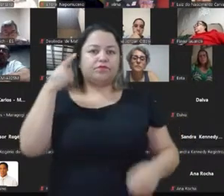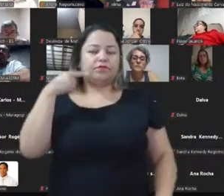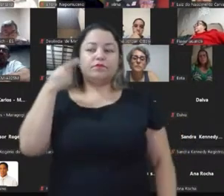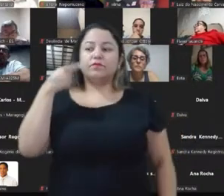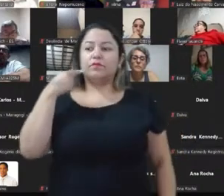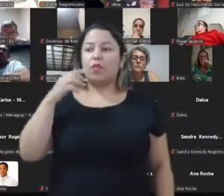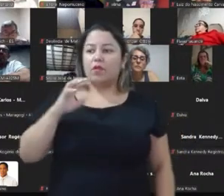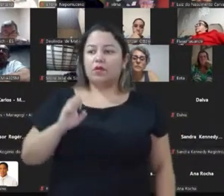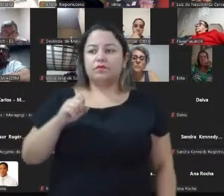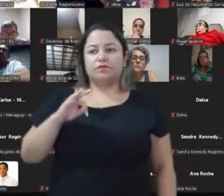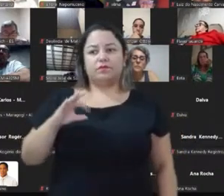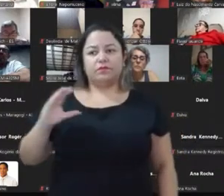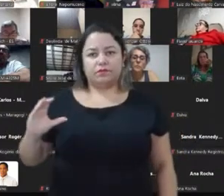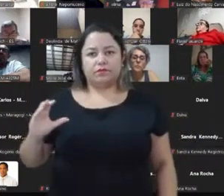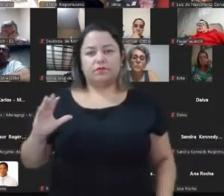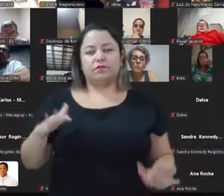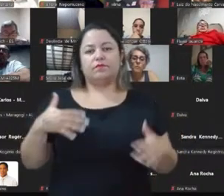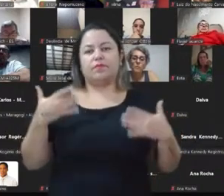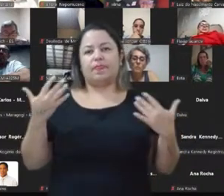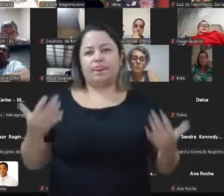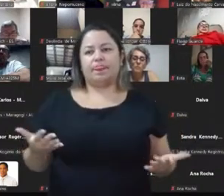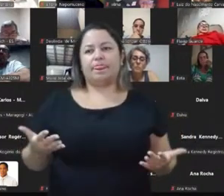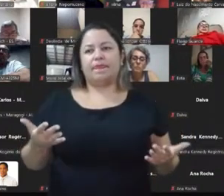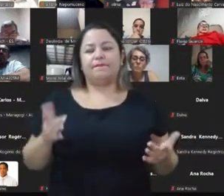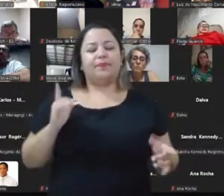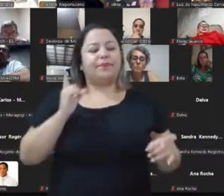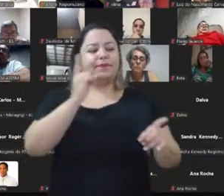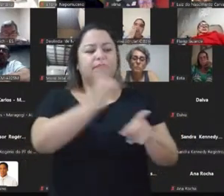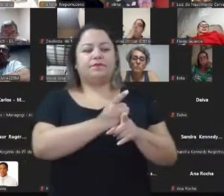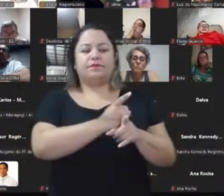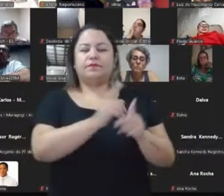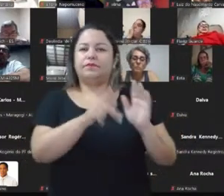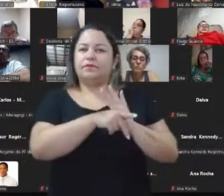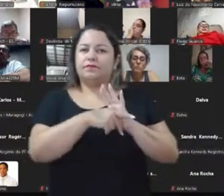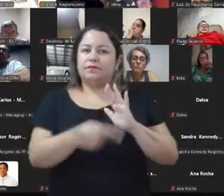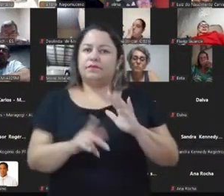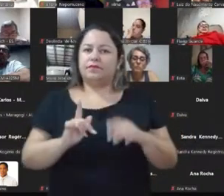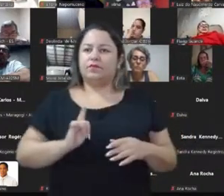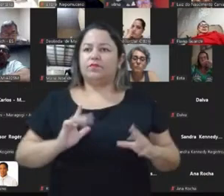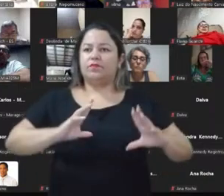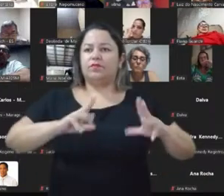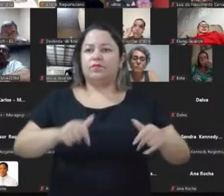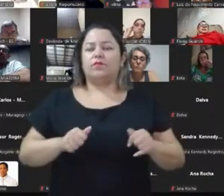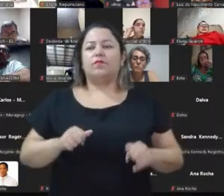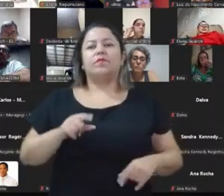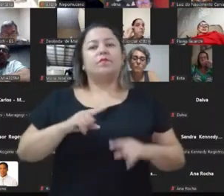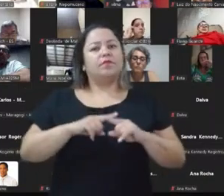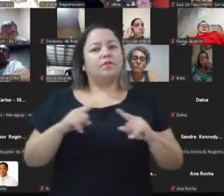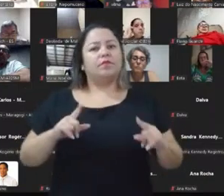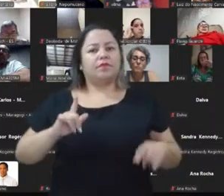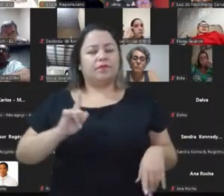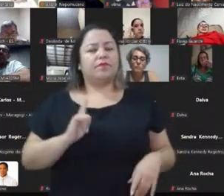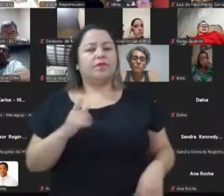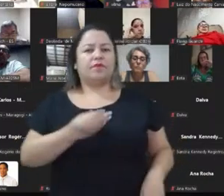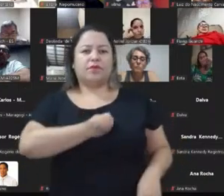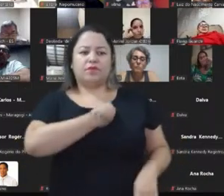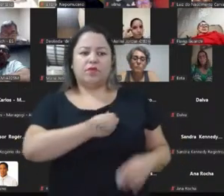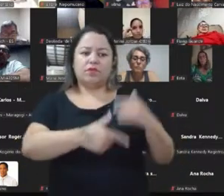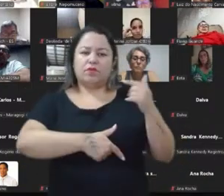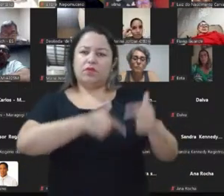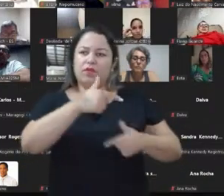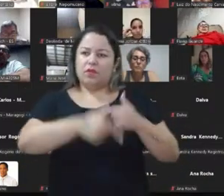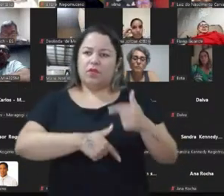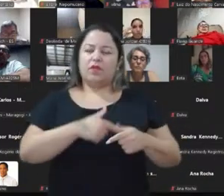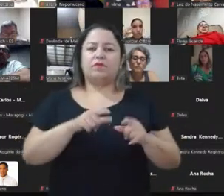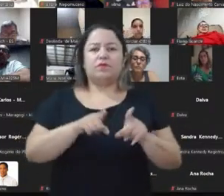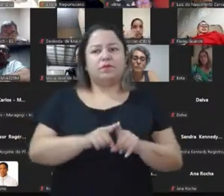E ficava tentando falar o seguinte, onde a gente encontra eles? Porque todo mundo vem aqui e fala assim, não, mas tem que fazer o trabalho presencial também, tem que